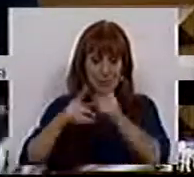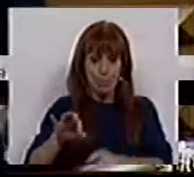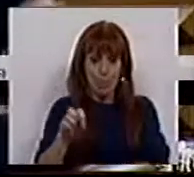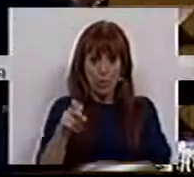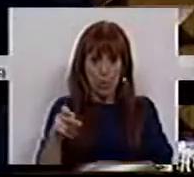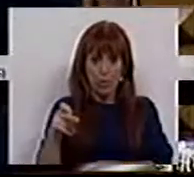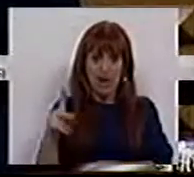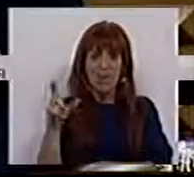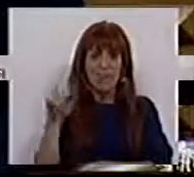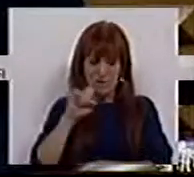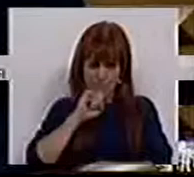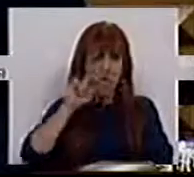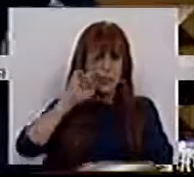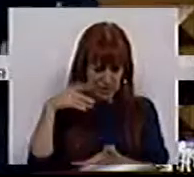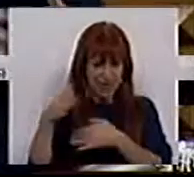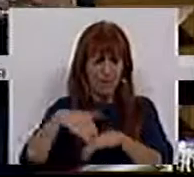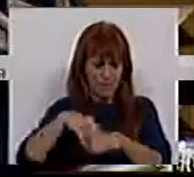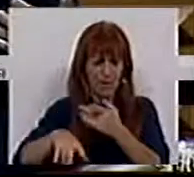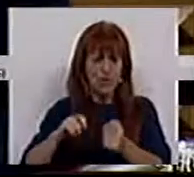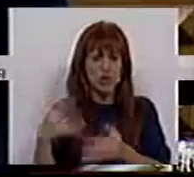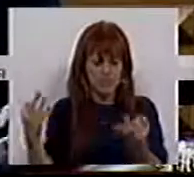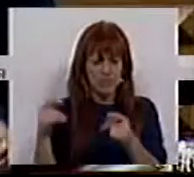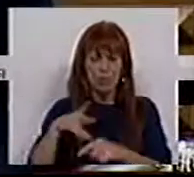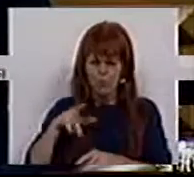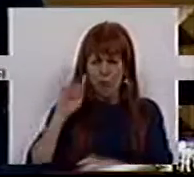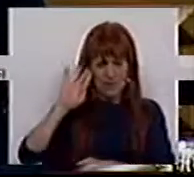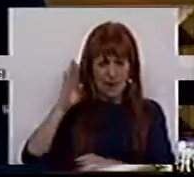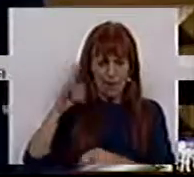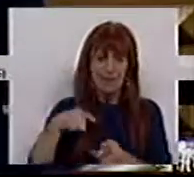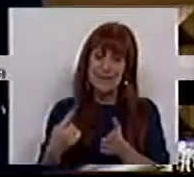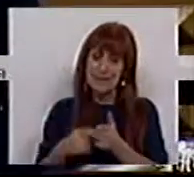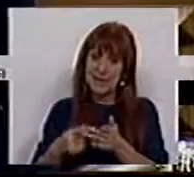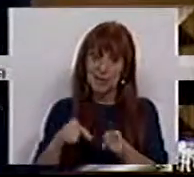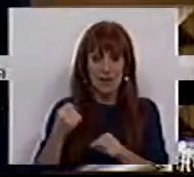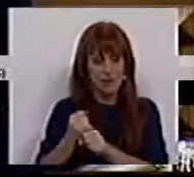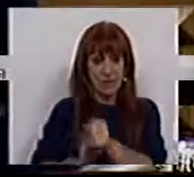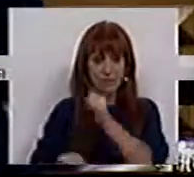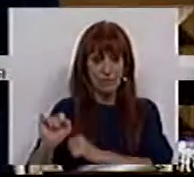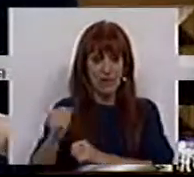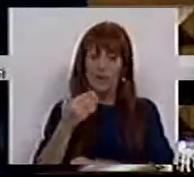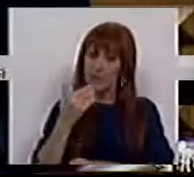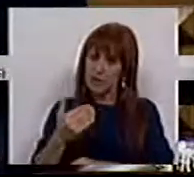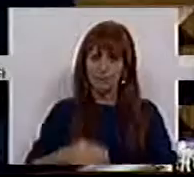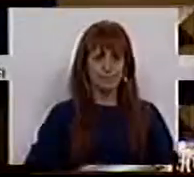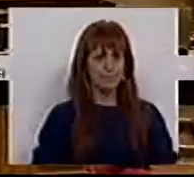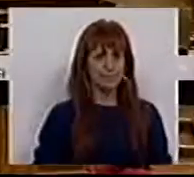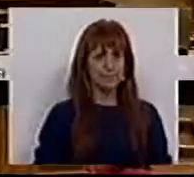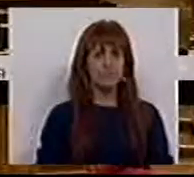Póvoa de Varzim que o possa fazer em segurança e que há um reconhecimento do país desta necessidade de sua atividade económica. Muito obrigado.